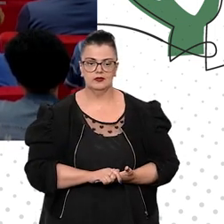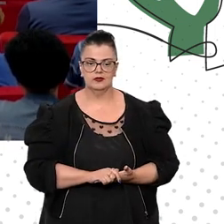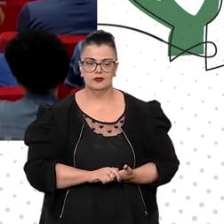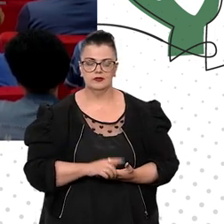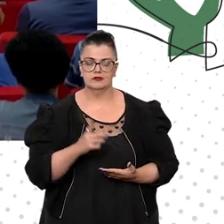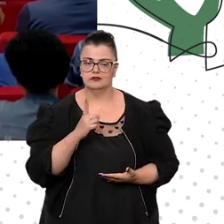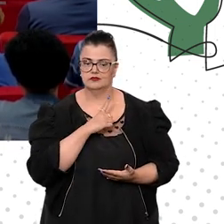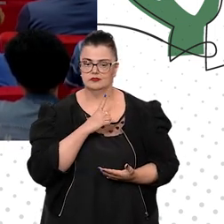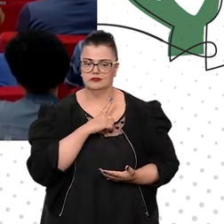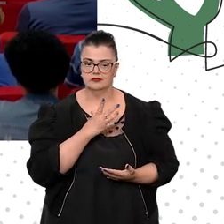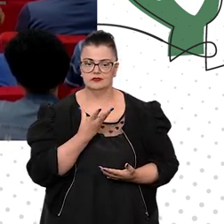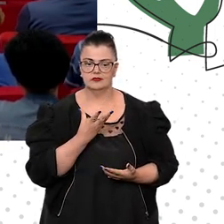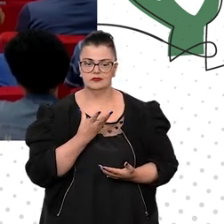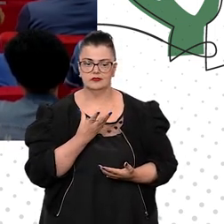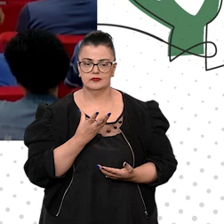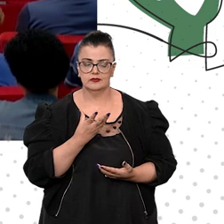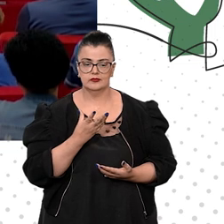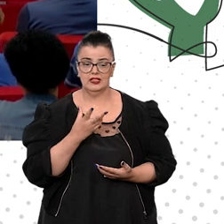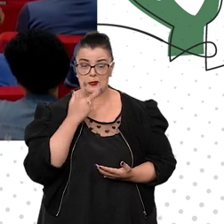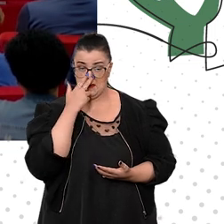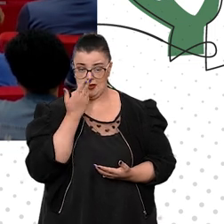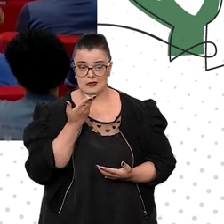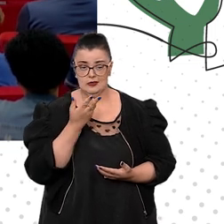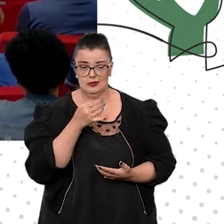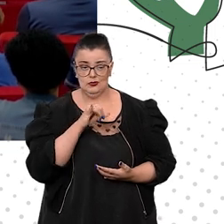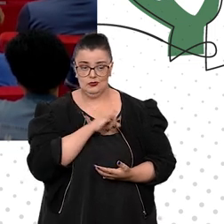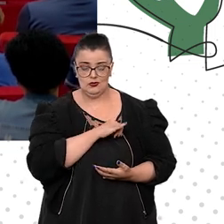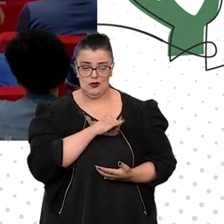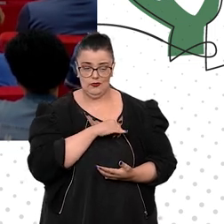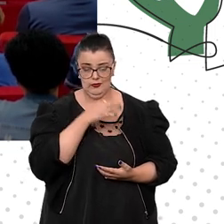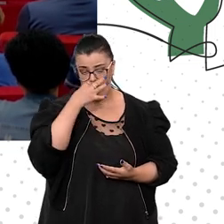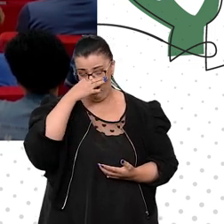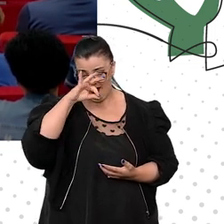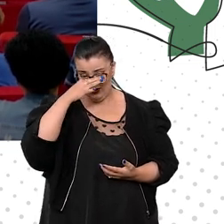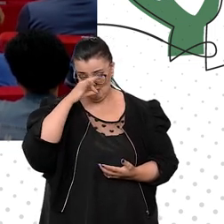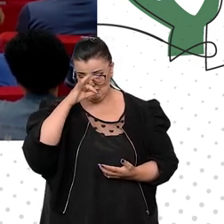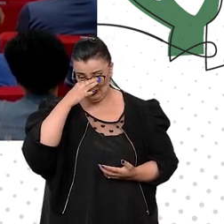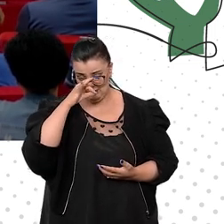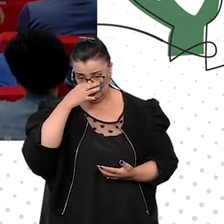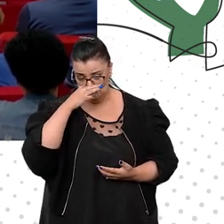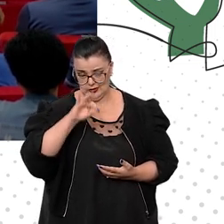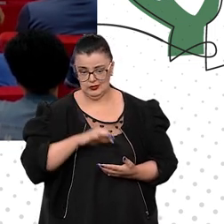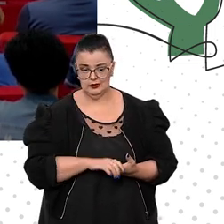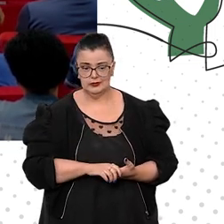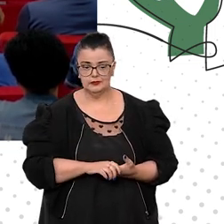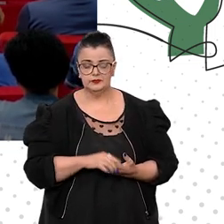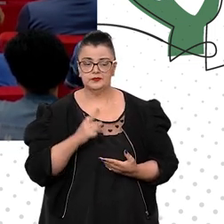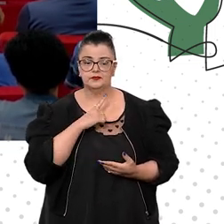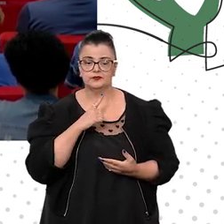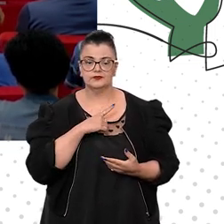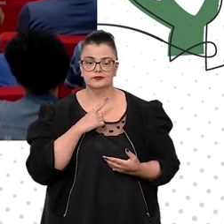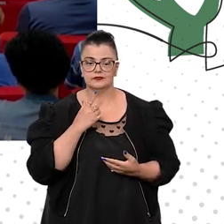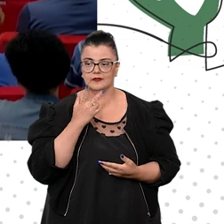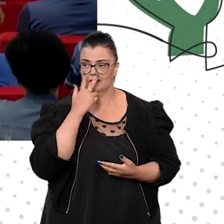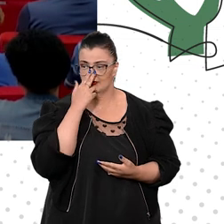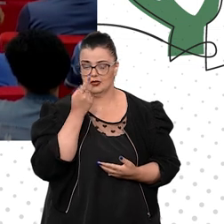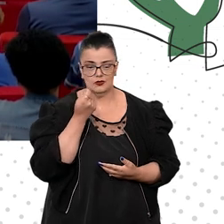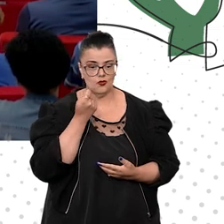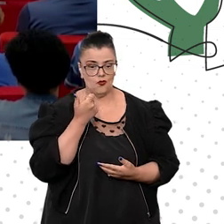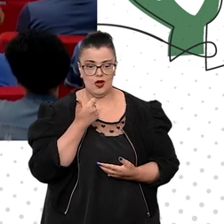para quem sofre de alergia como eu, aquilo era quase que